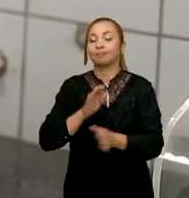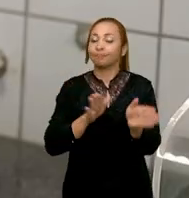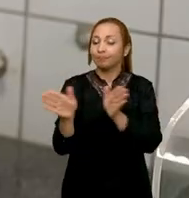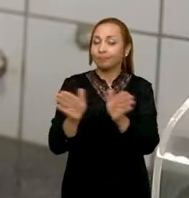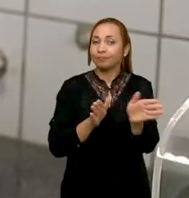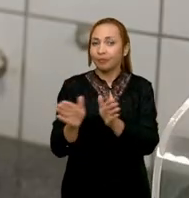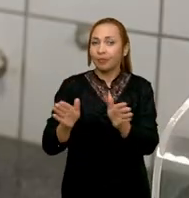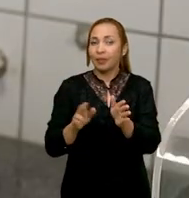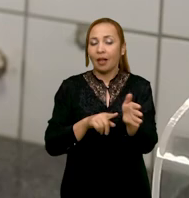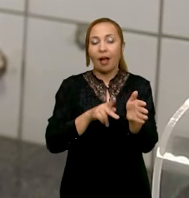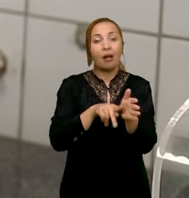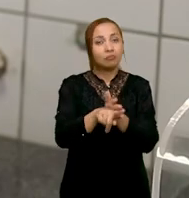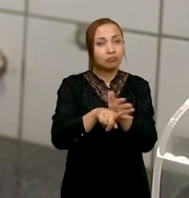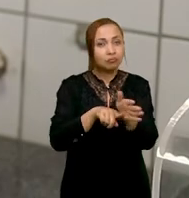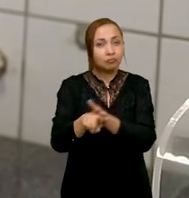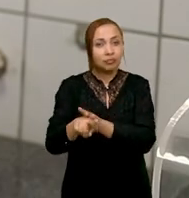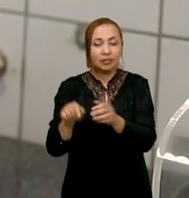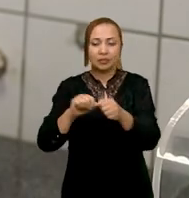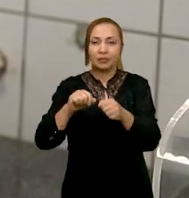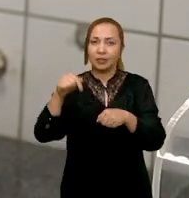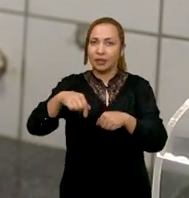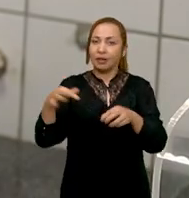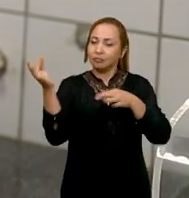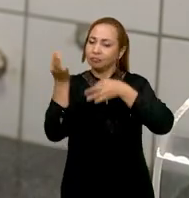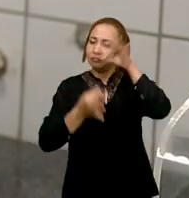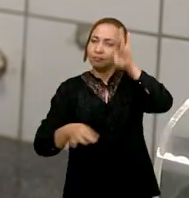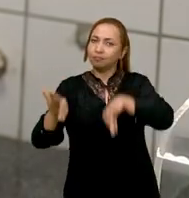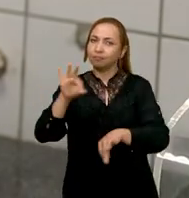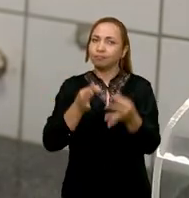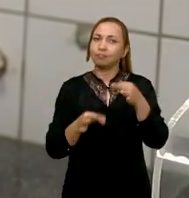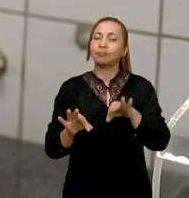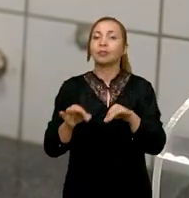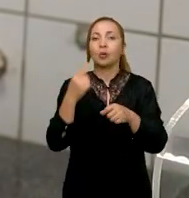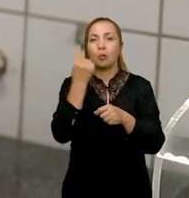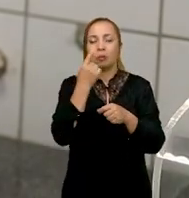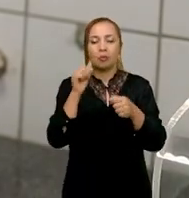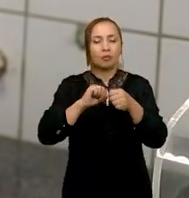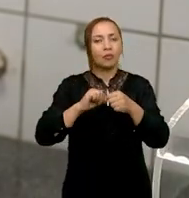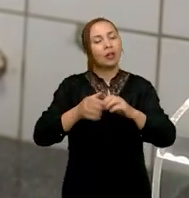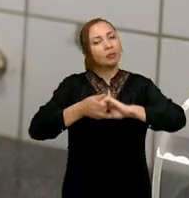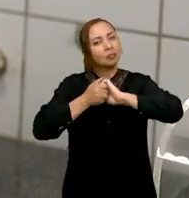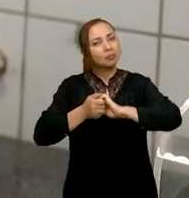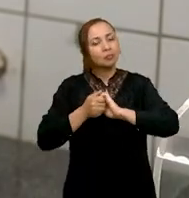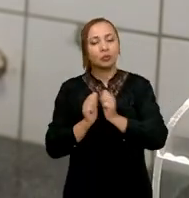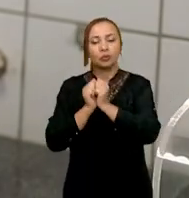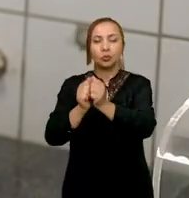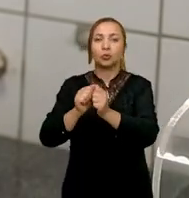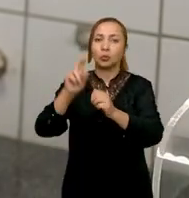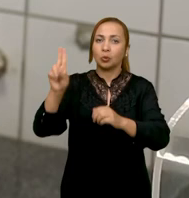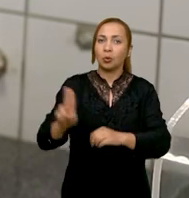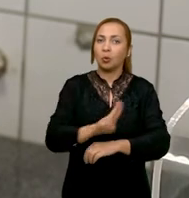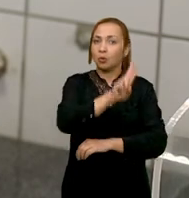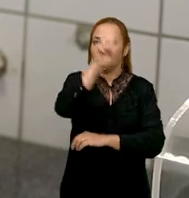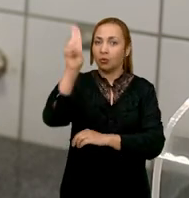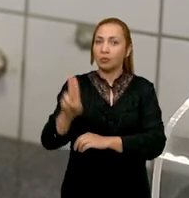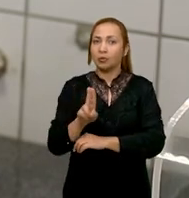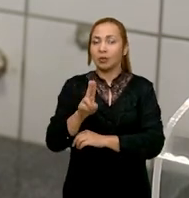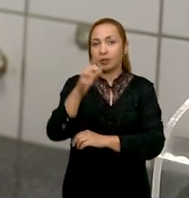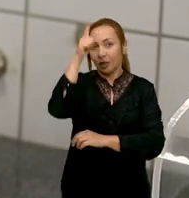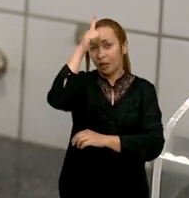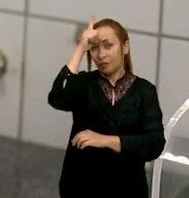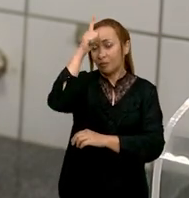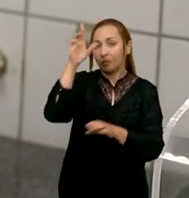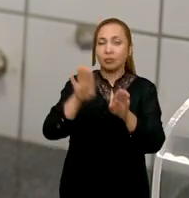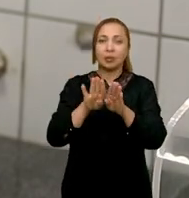Entre as pesquisas que são desenvolvidas aqui no laboratório, uma delas foi realizada em parceria com uma universidade alemã e a